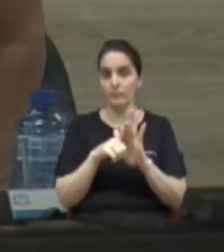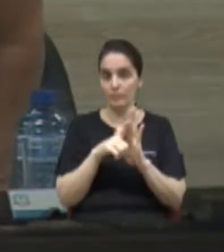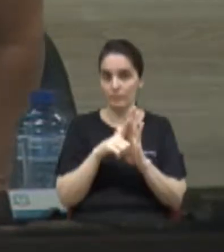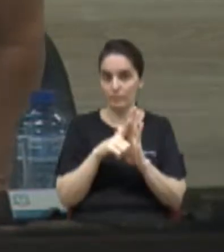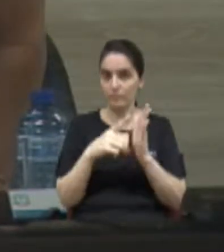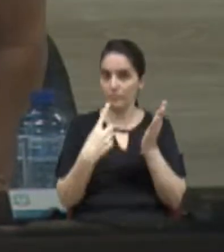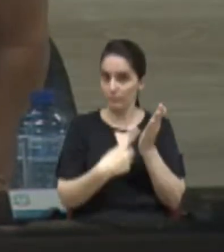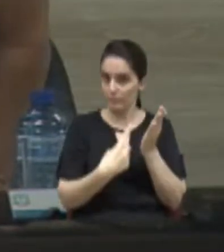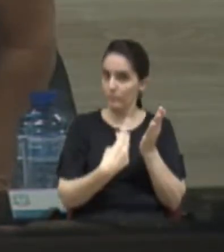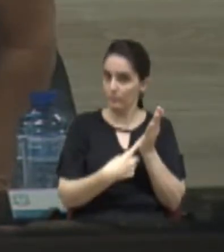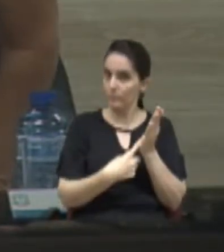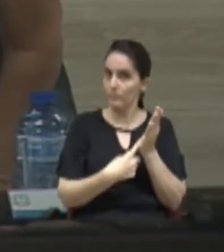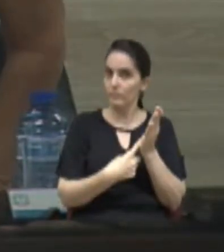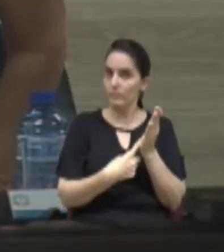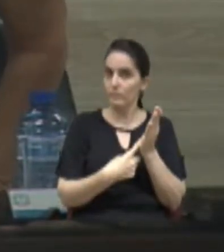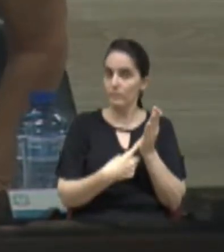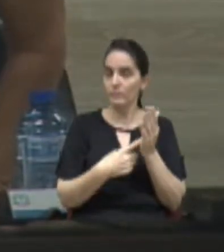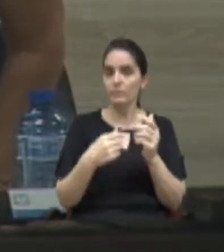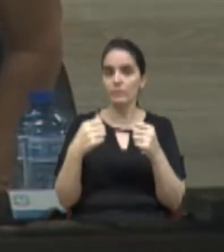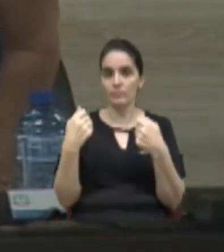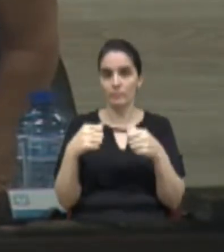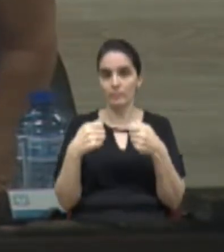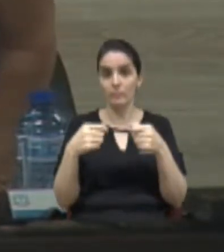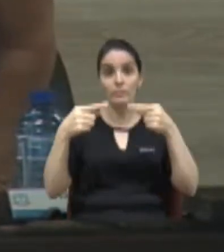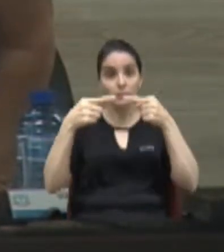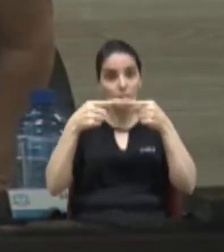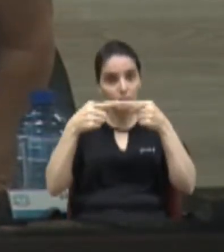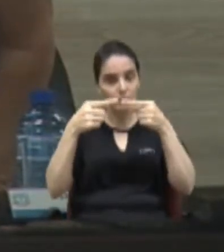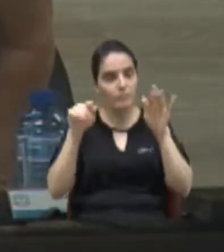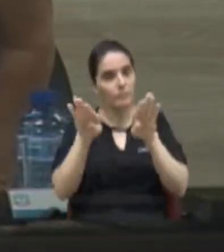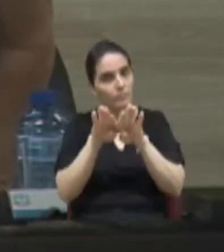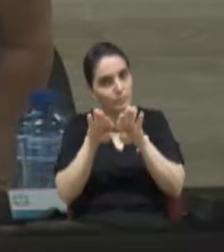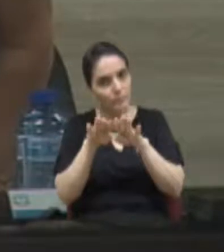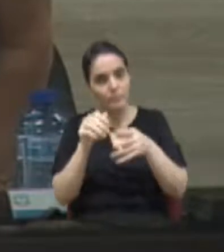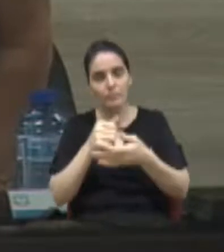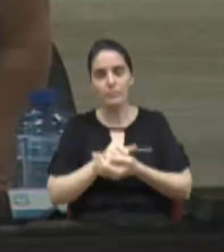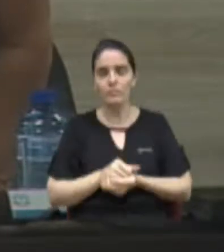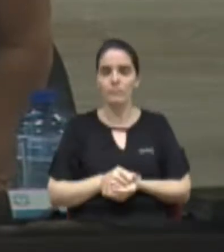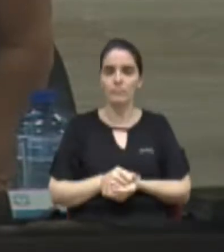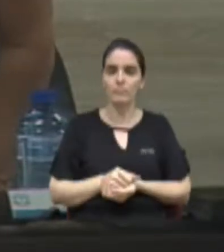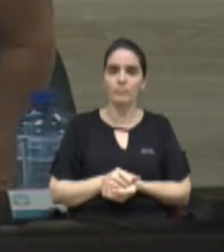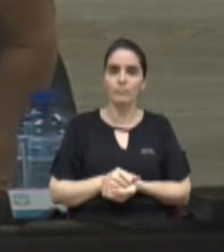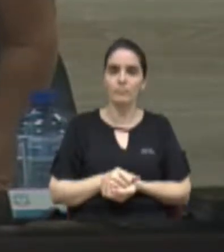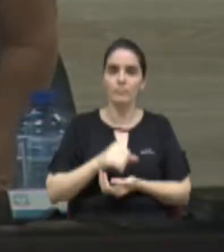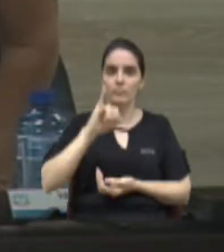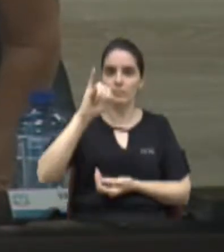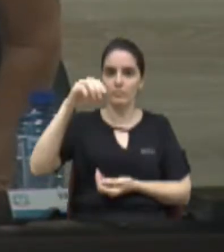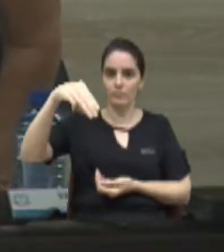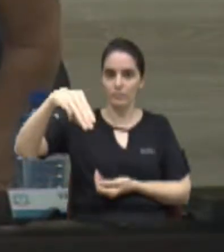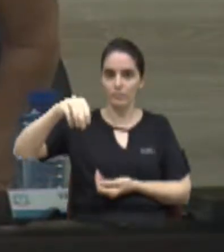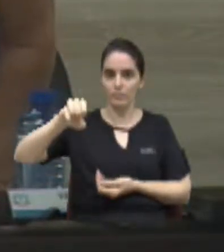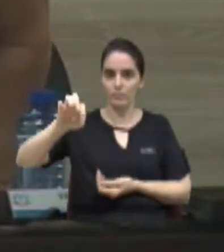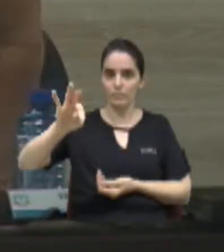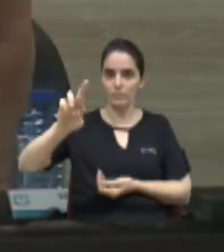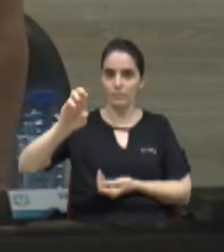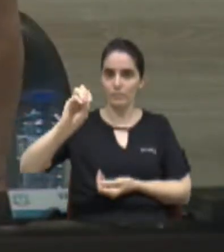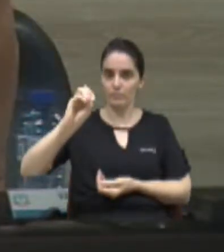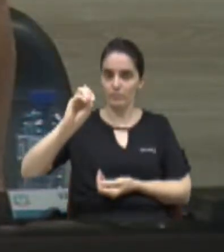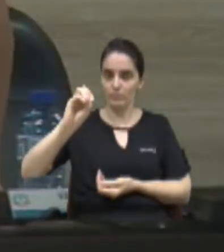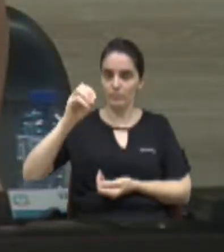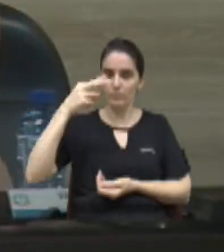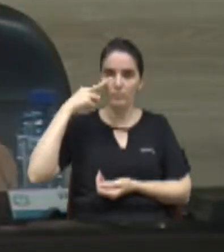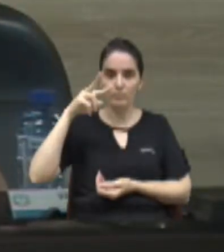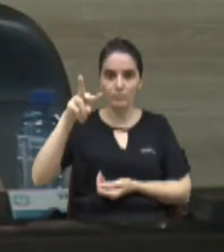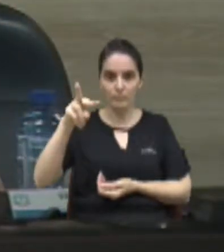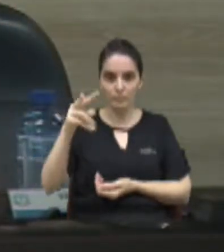e o que nós não conseguimos aferir com o Emetro, porque o Emetro fez o teste e disse que a velocidade estava correta, que